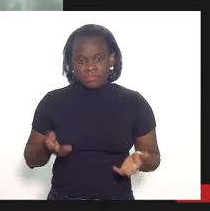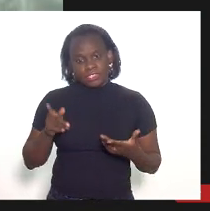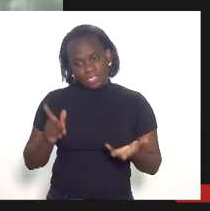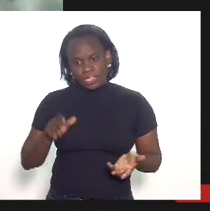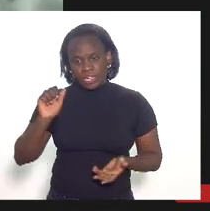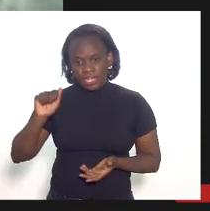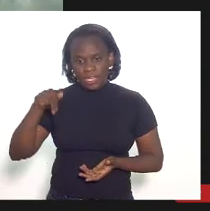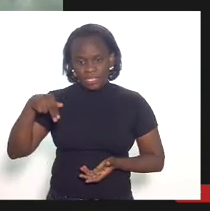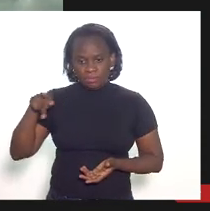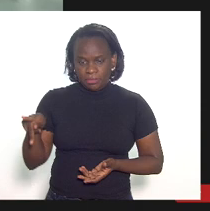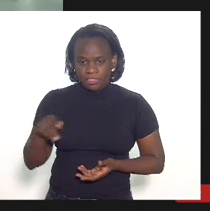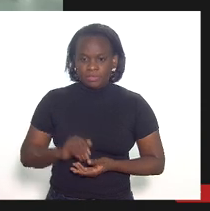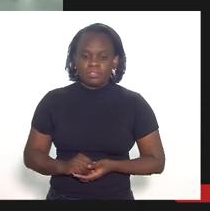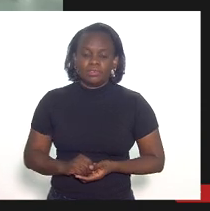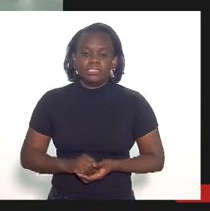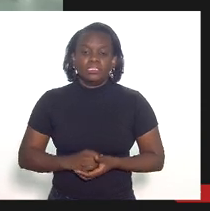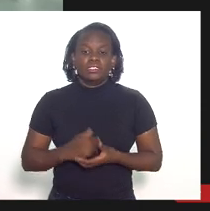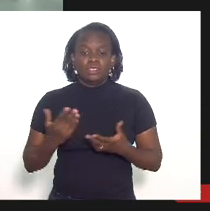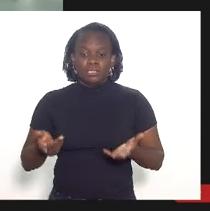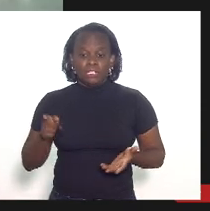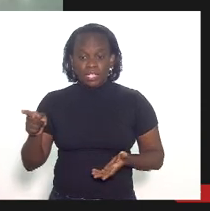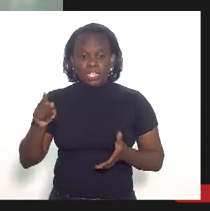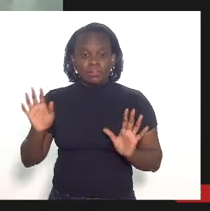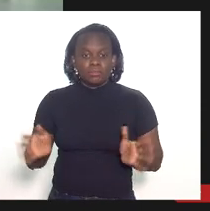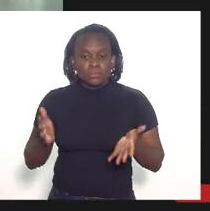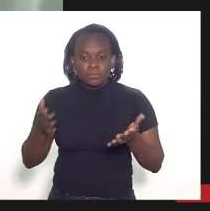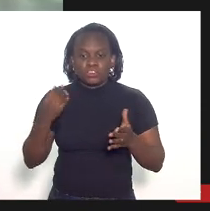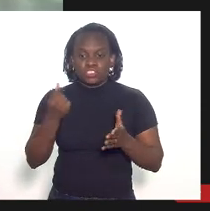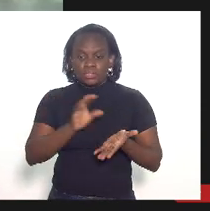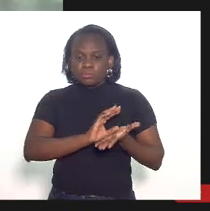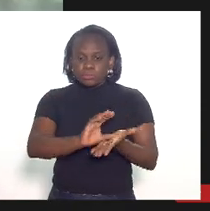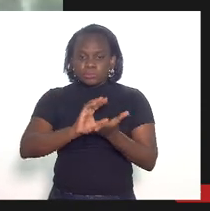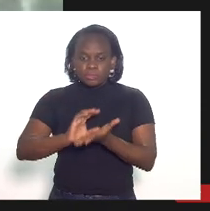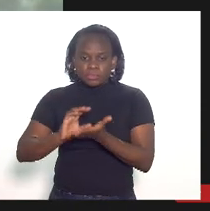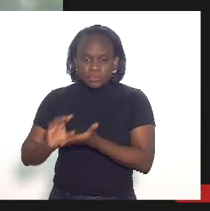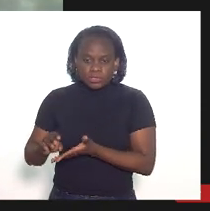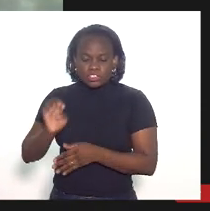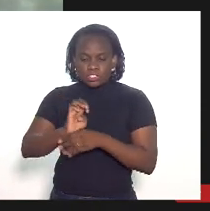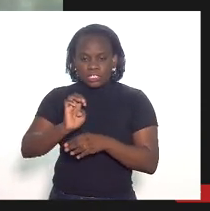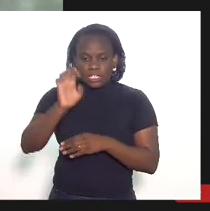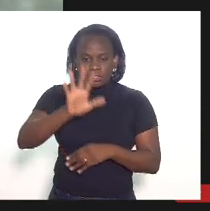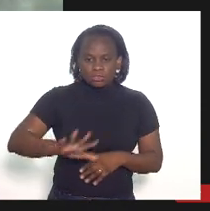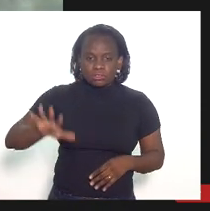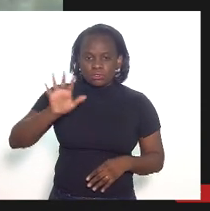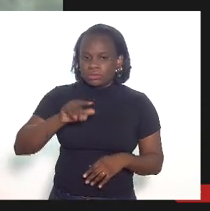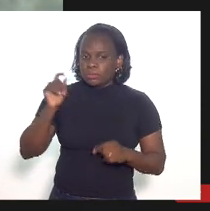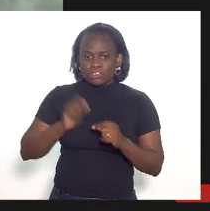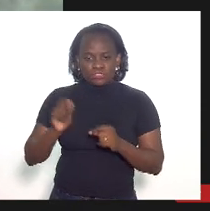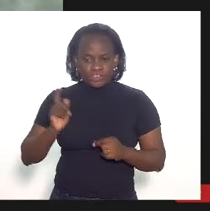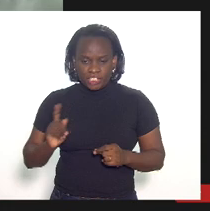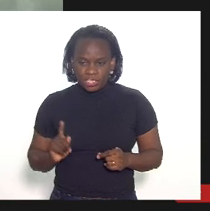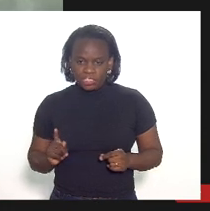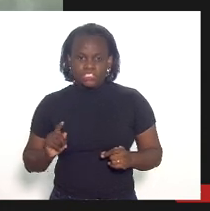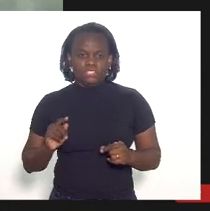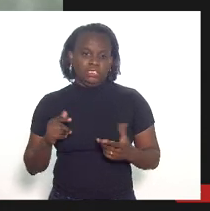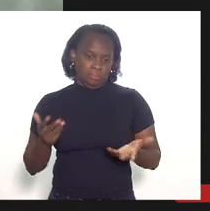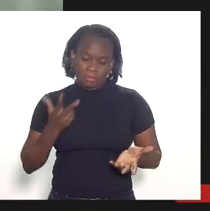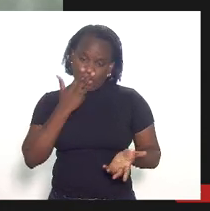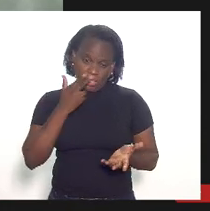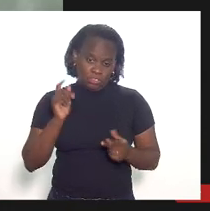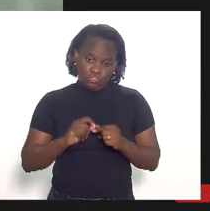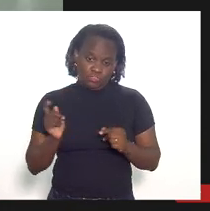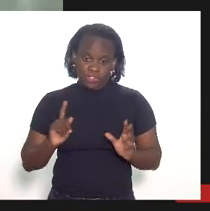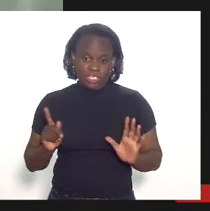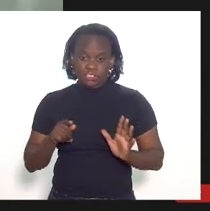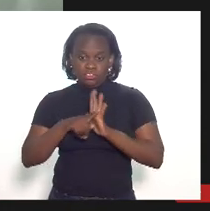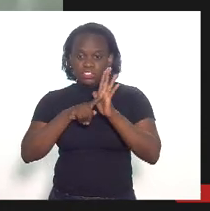caso a ANP ela que promoviu os repasses para os estados não fez aparentemente não